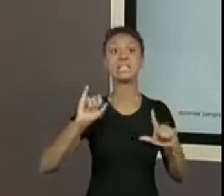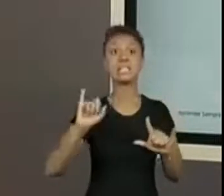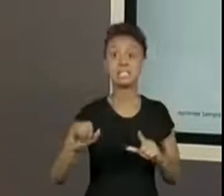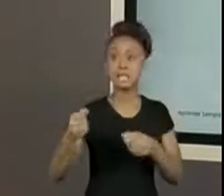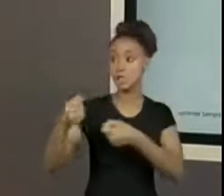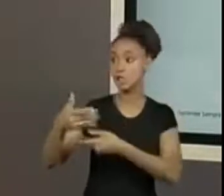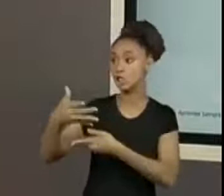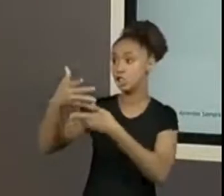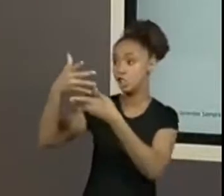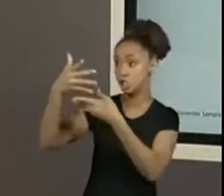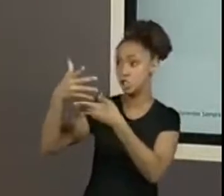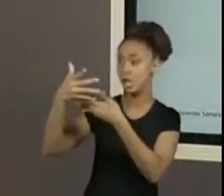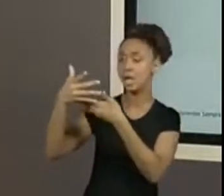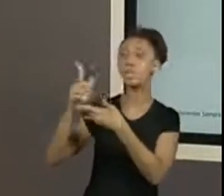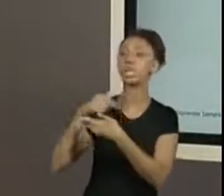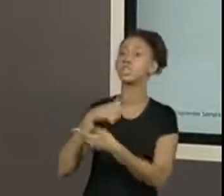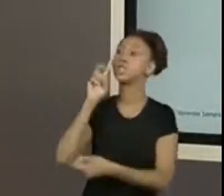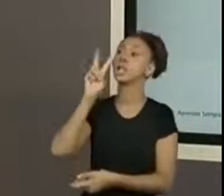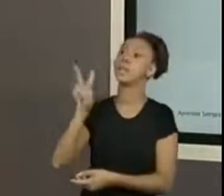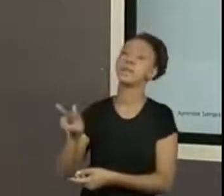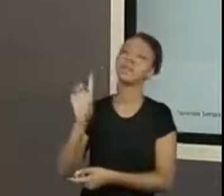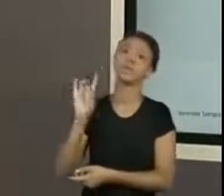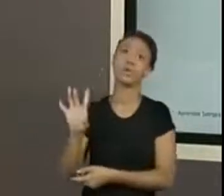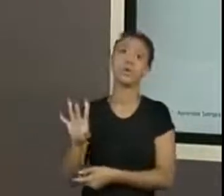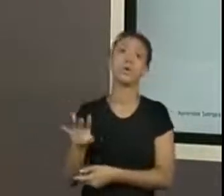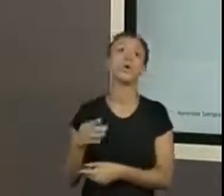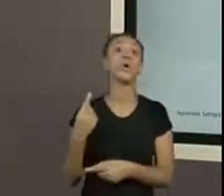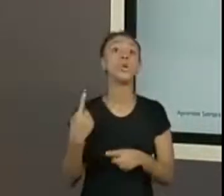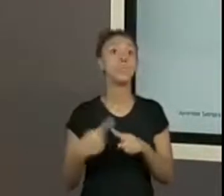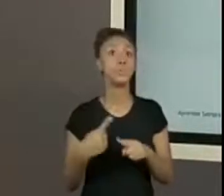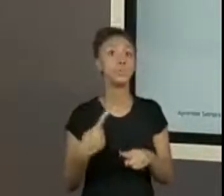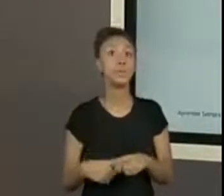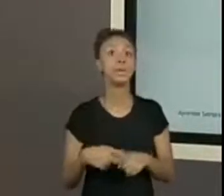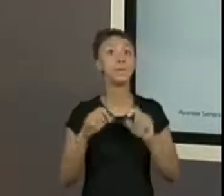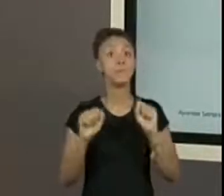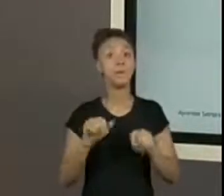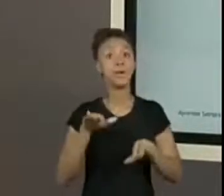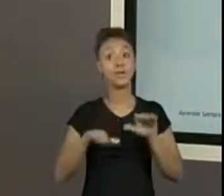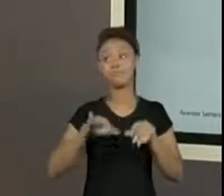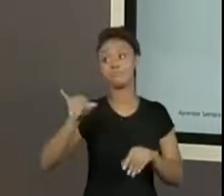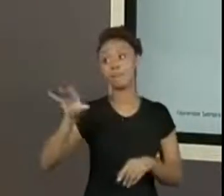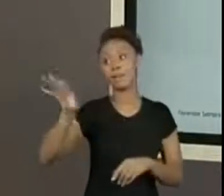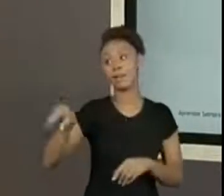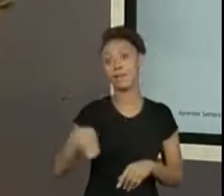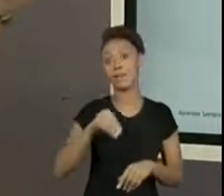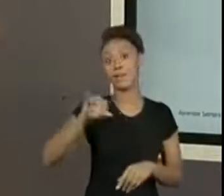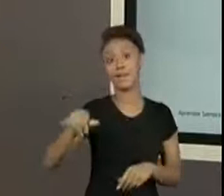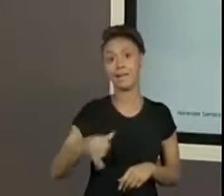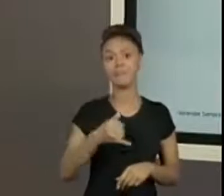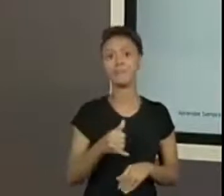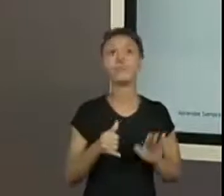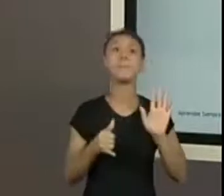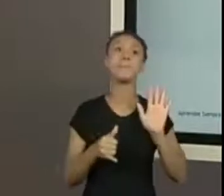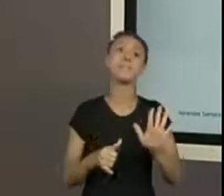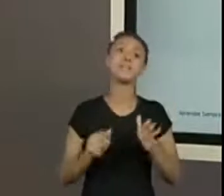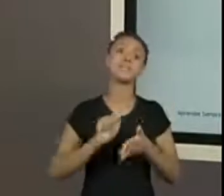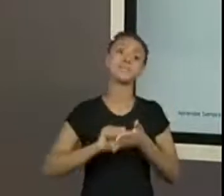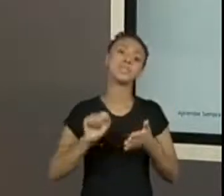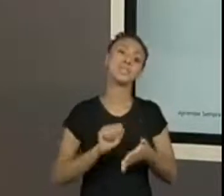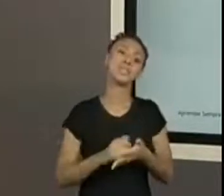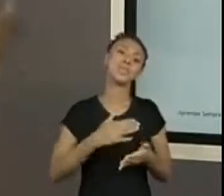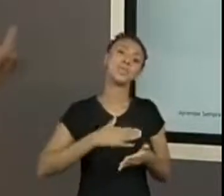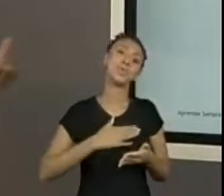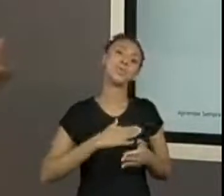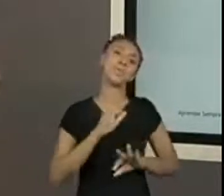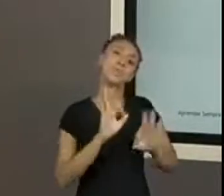do chat, a gente só vai ler, tá? Porque a gente pode, criança, trazer para a nossa aula. Mas, na escrita, o material já estava pronto,